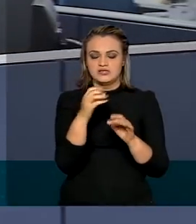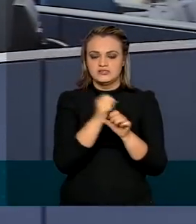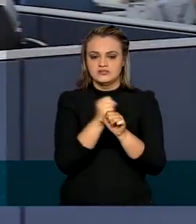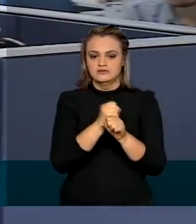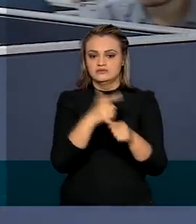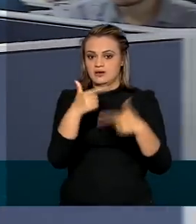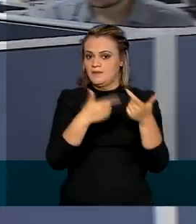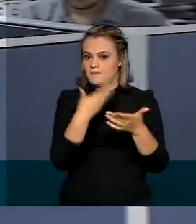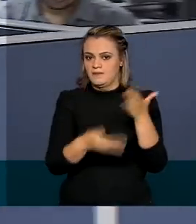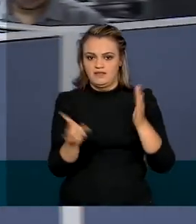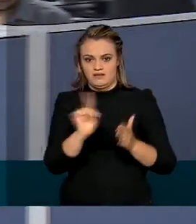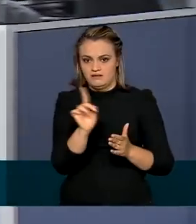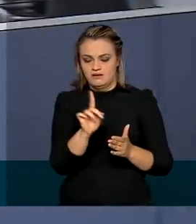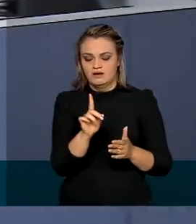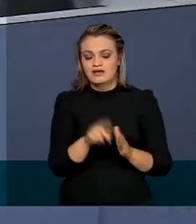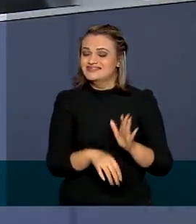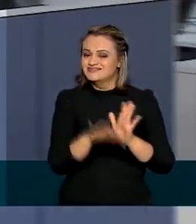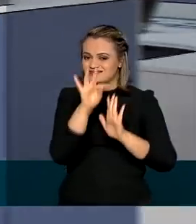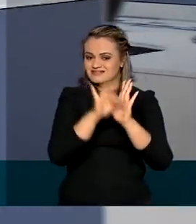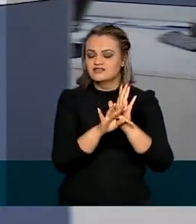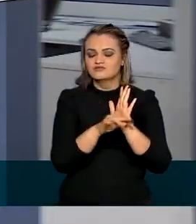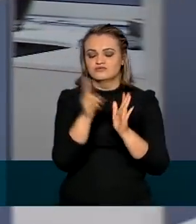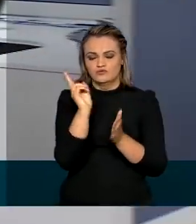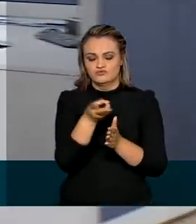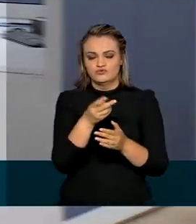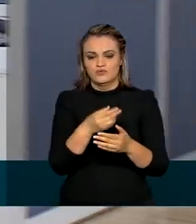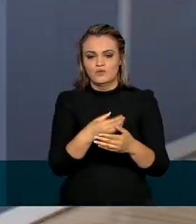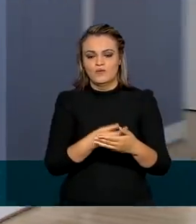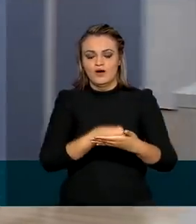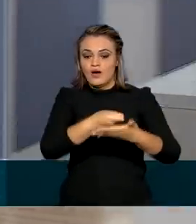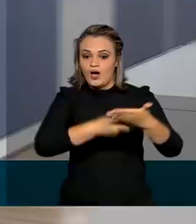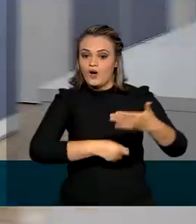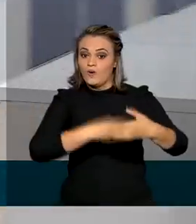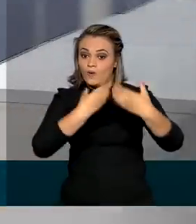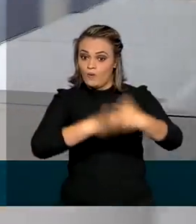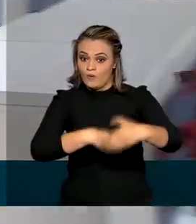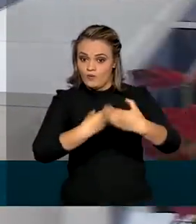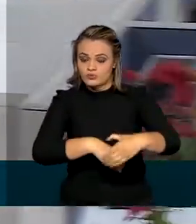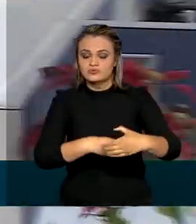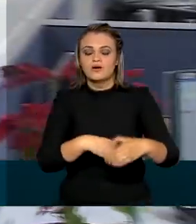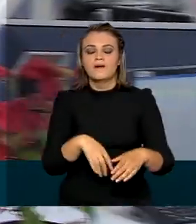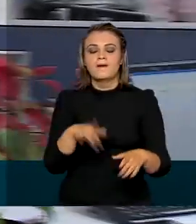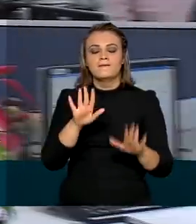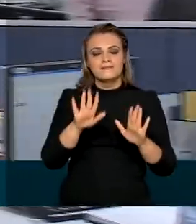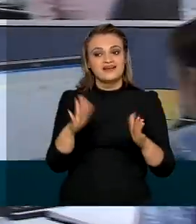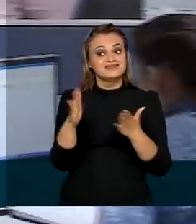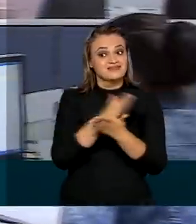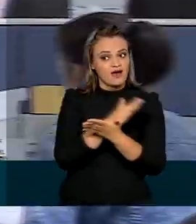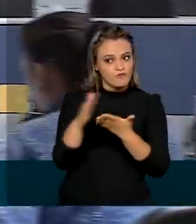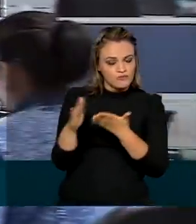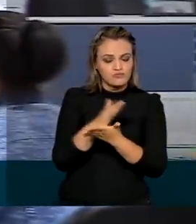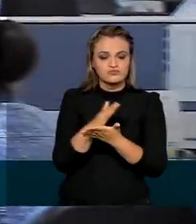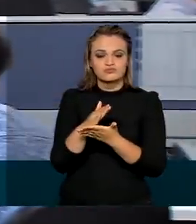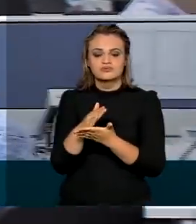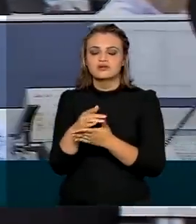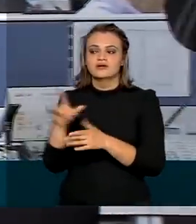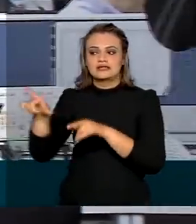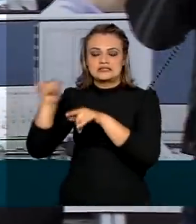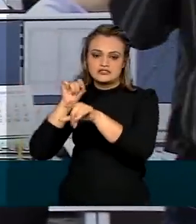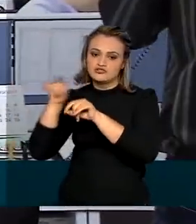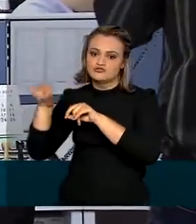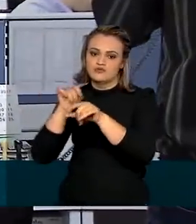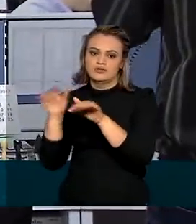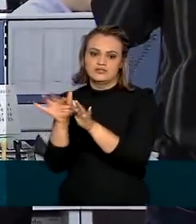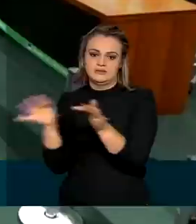cargo. O texto mantém os concursos públicos, mas para algumas funções seria permitido o ingresso por seleção